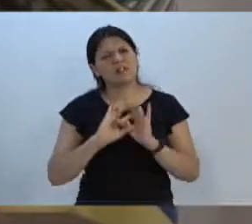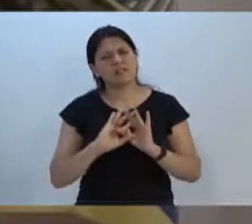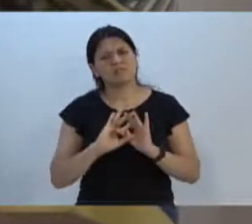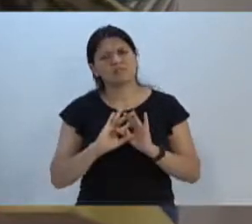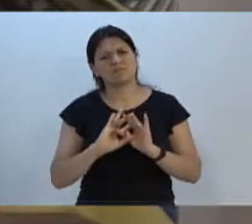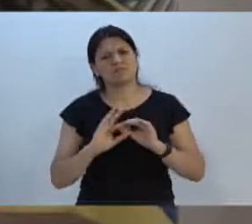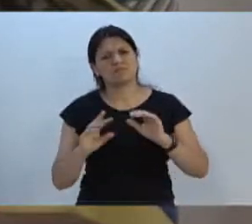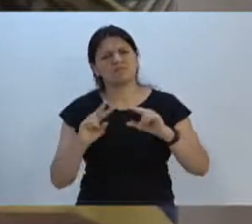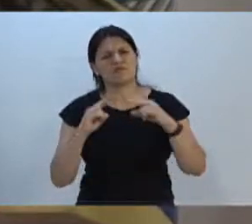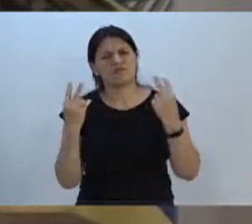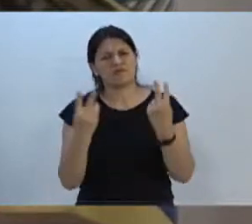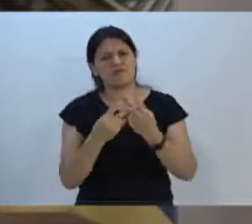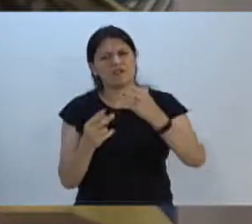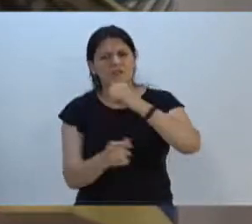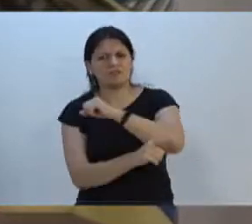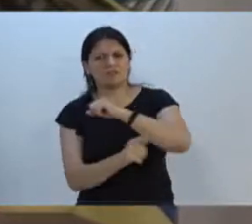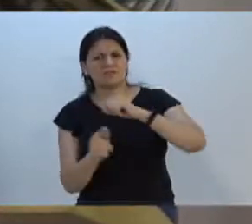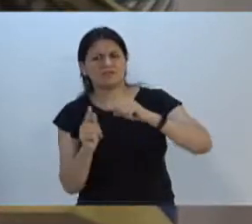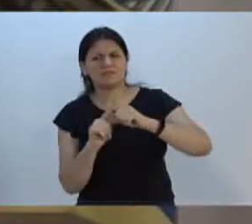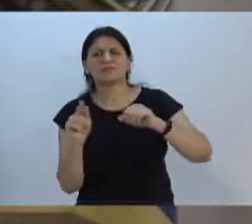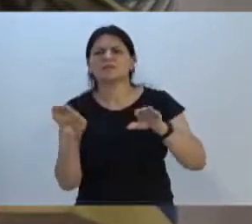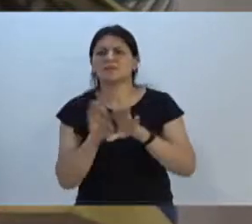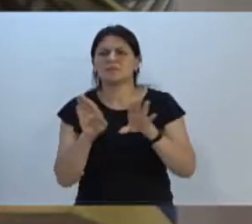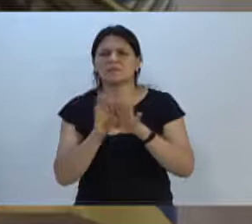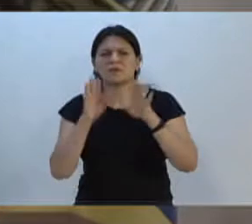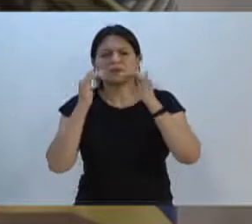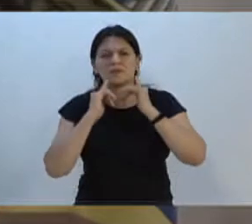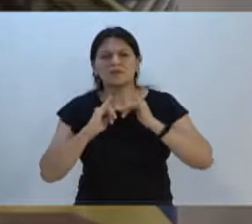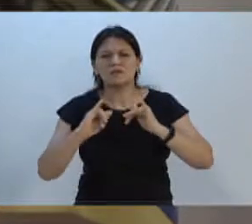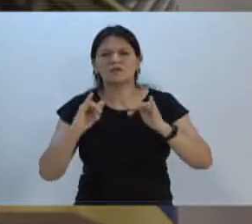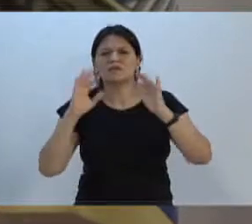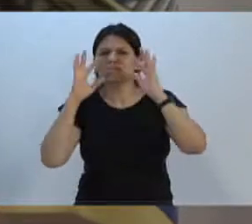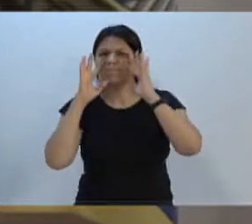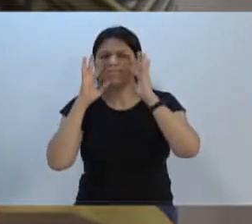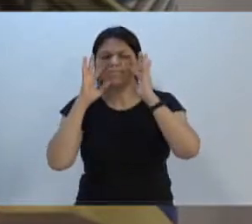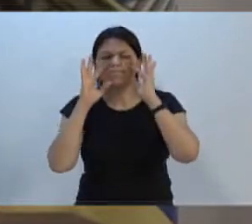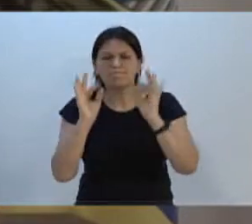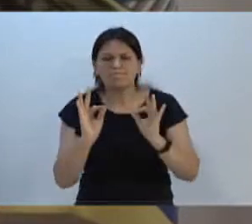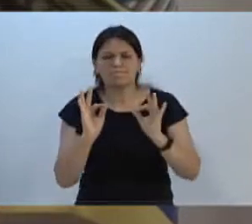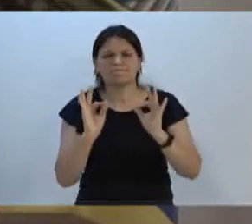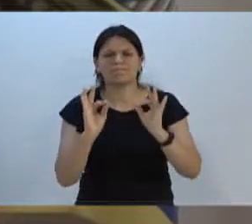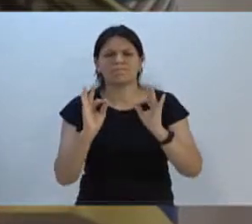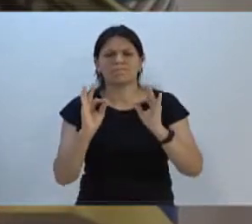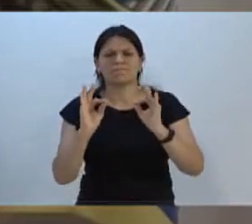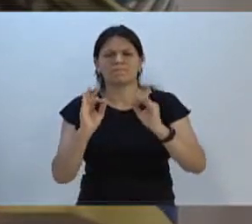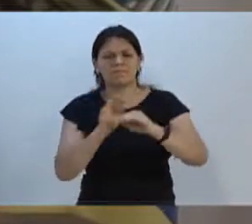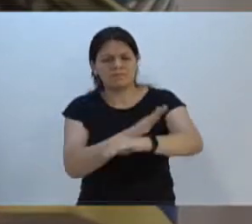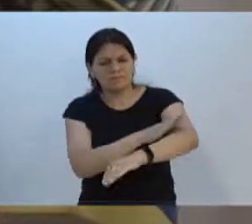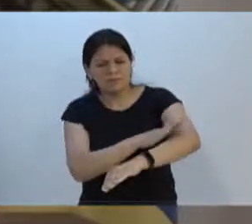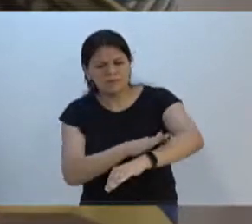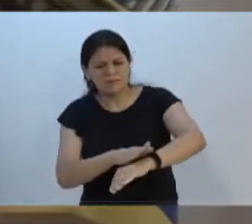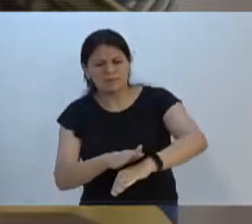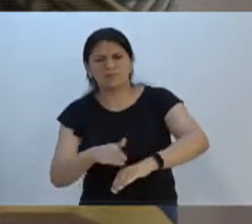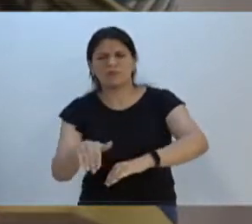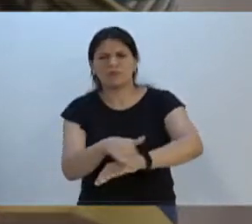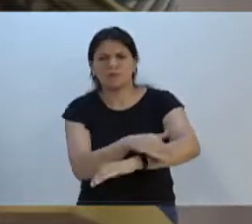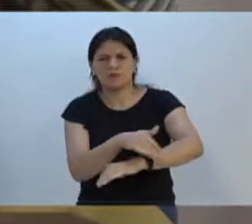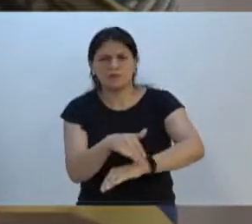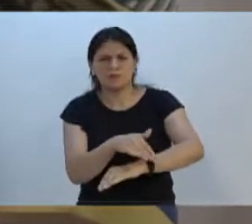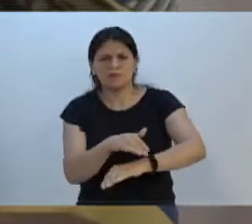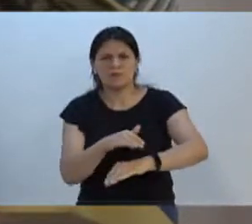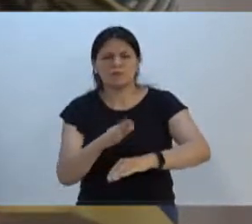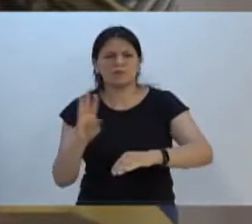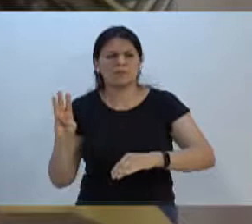Também dizer que nós estamos atentos à pavimentação de várias vias do município do Menal.